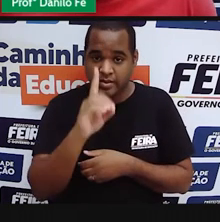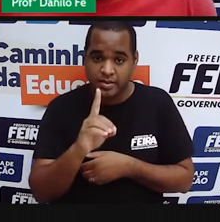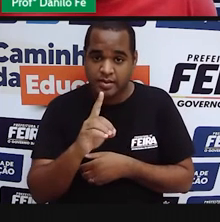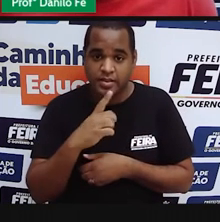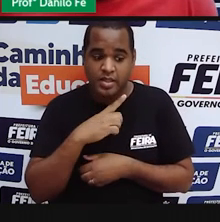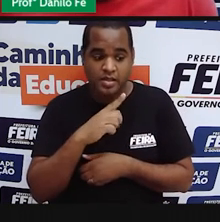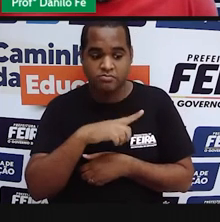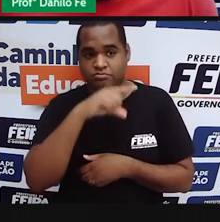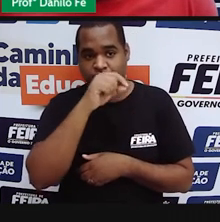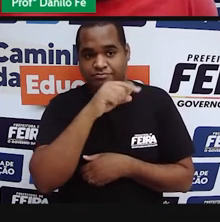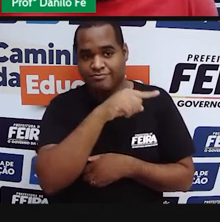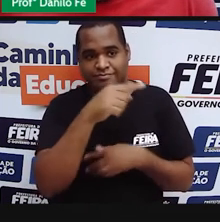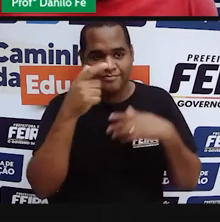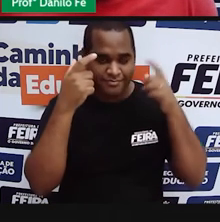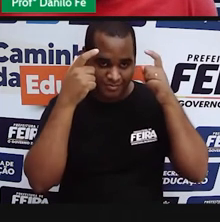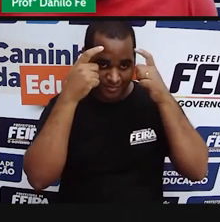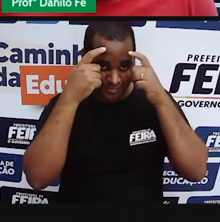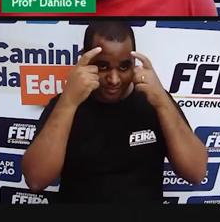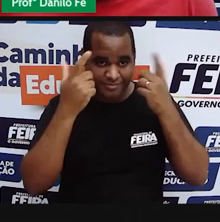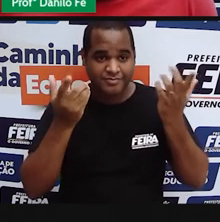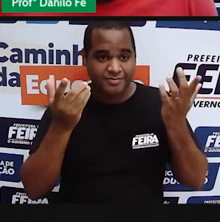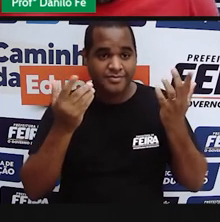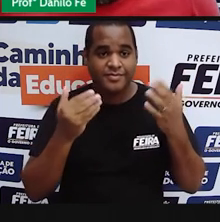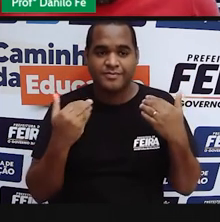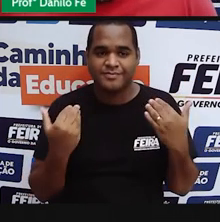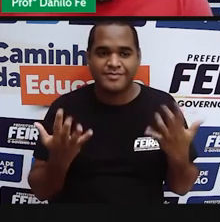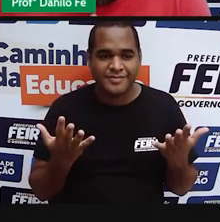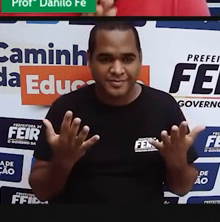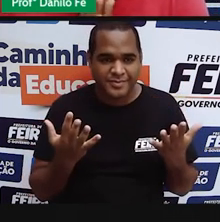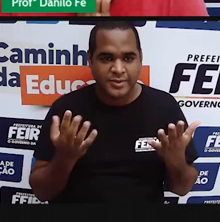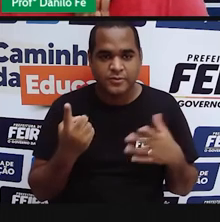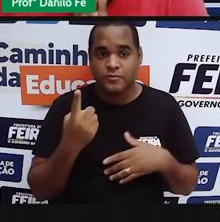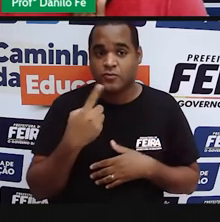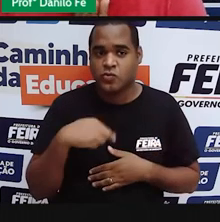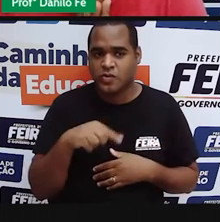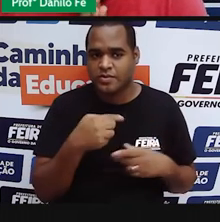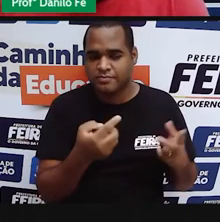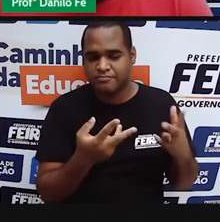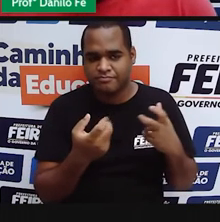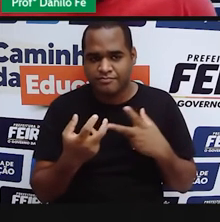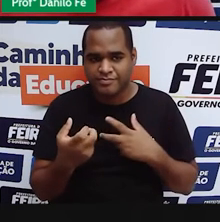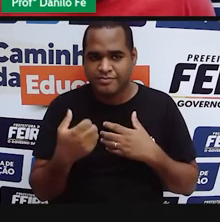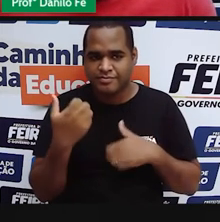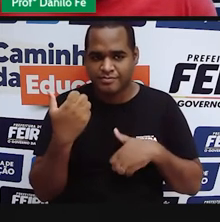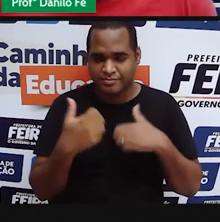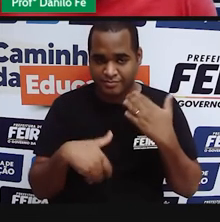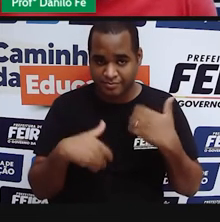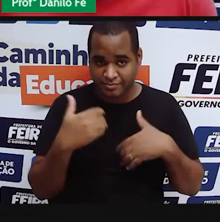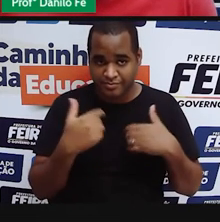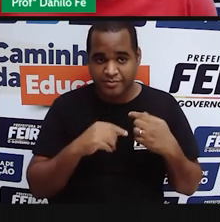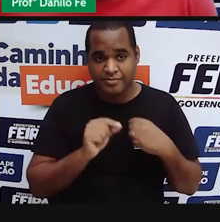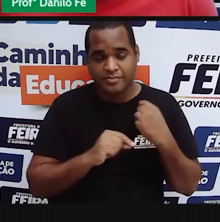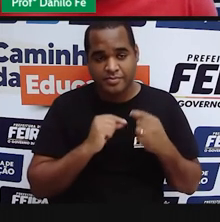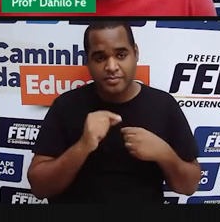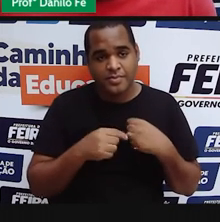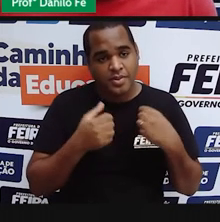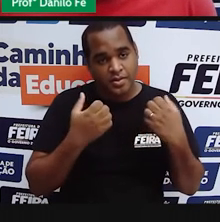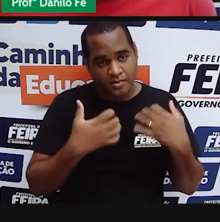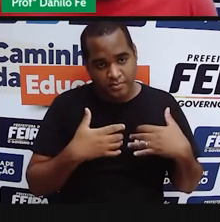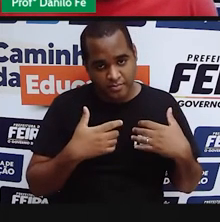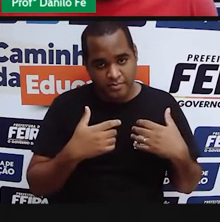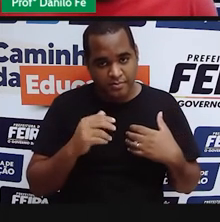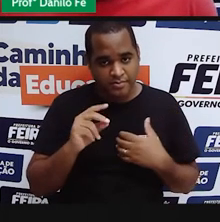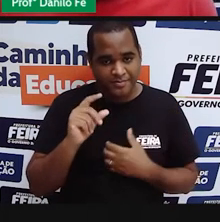Ou seja, era Deus que nos destinava o rei. Então, gente, a gente percebe já três